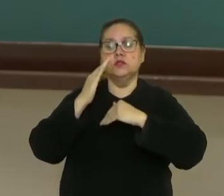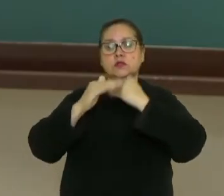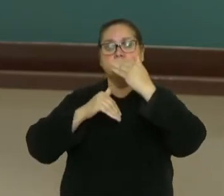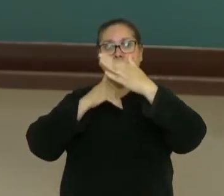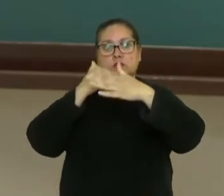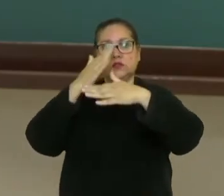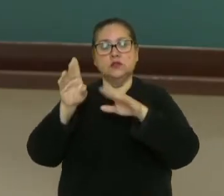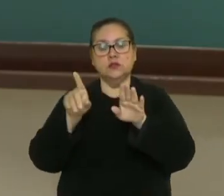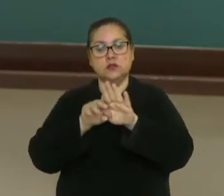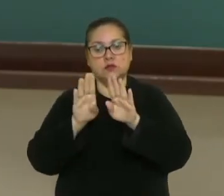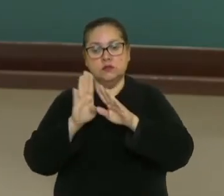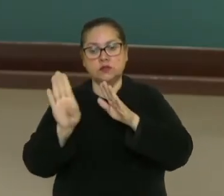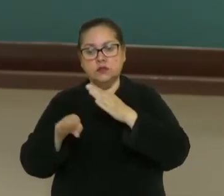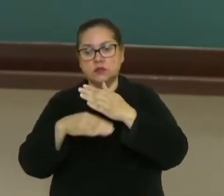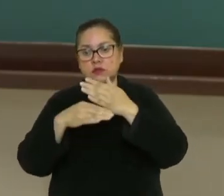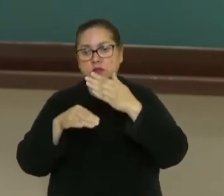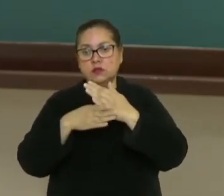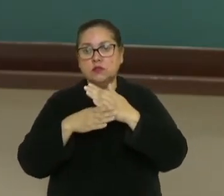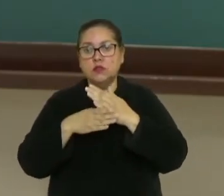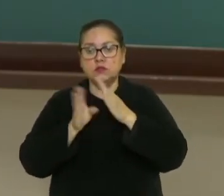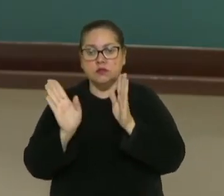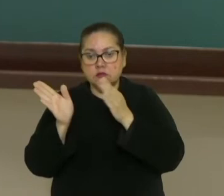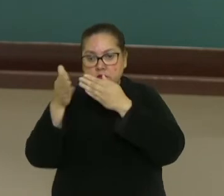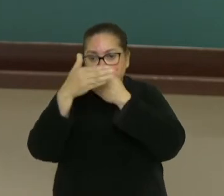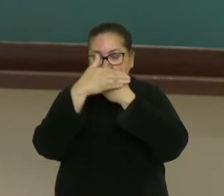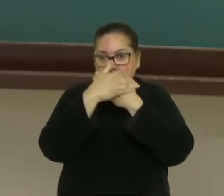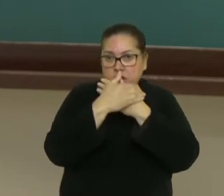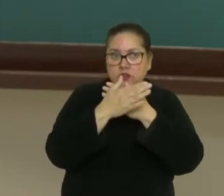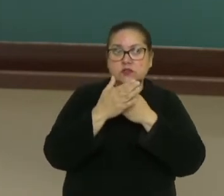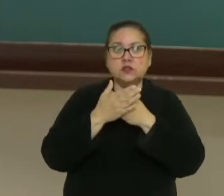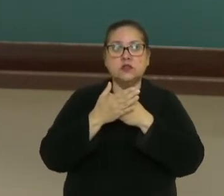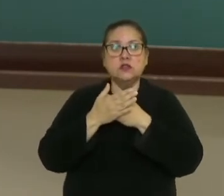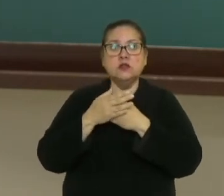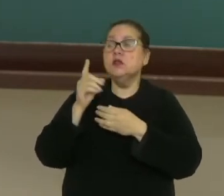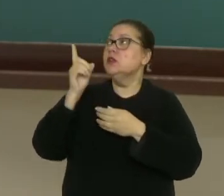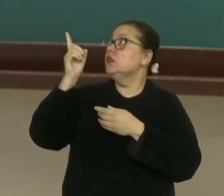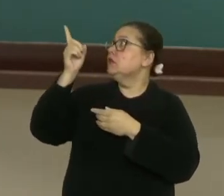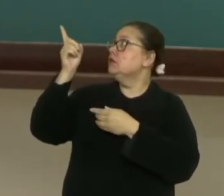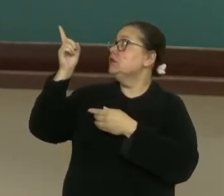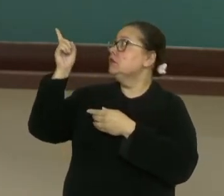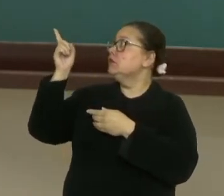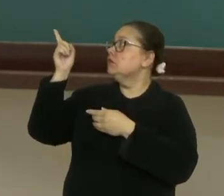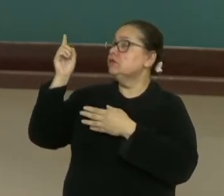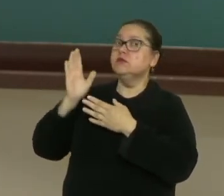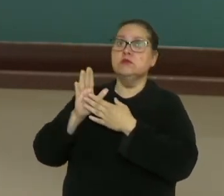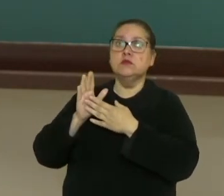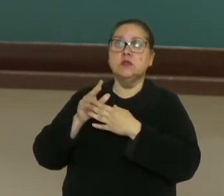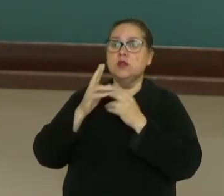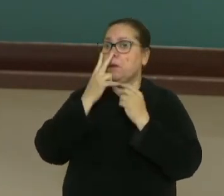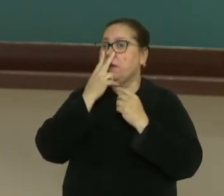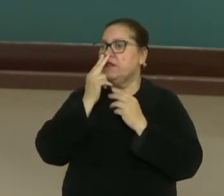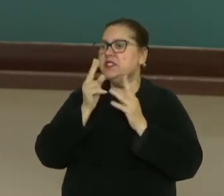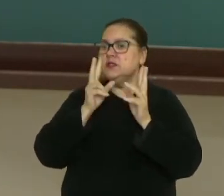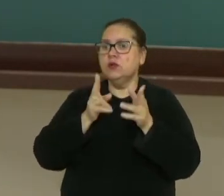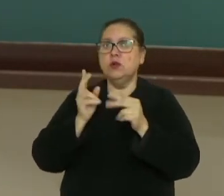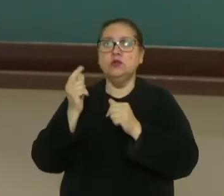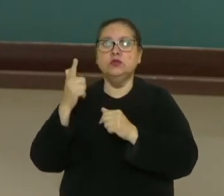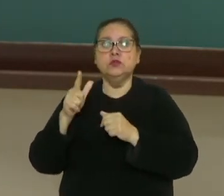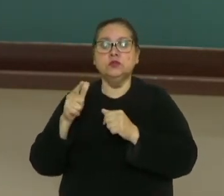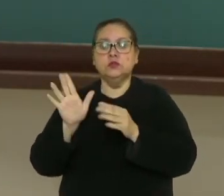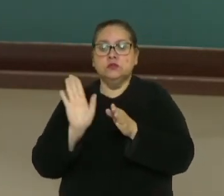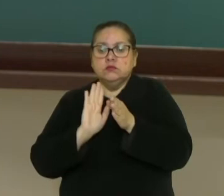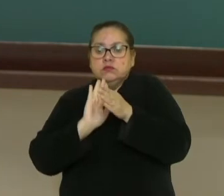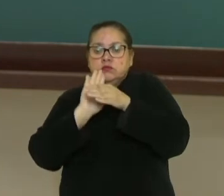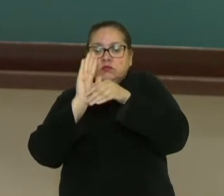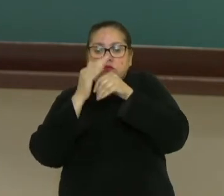também adaptativas seriam a camuflagem, o aposematismo e o mimetismo. Na camuflagem,